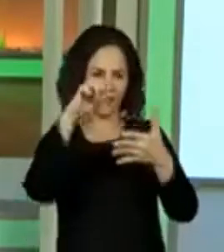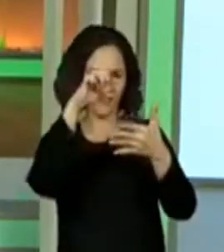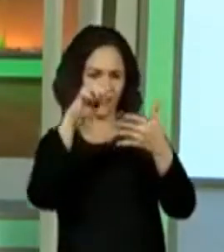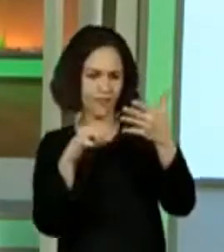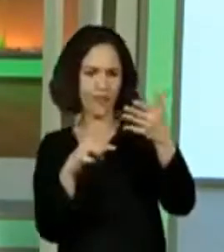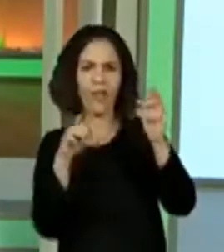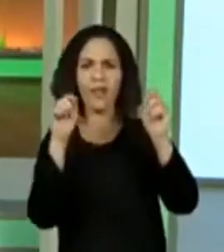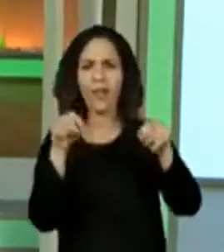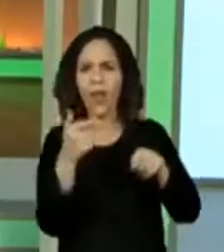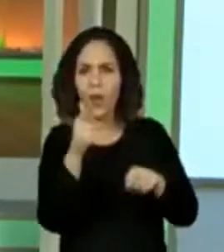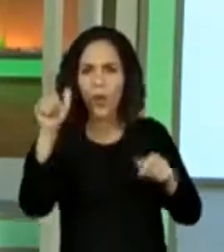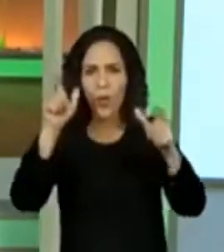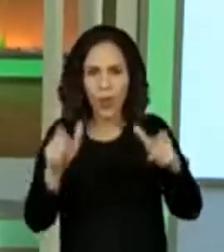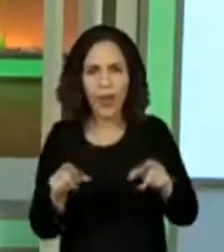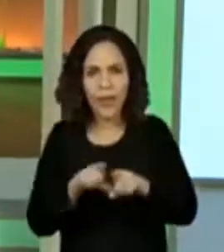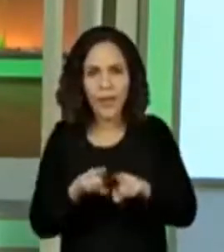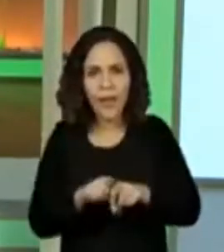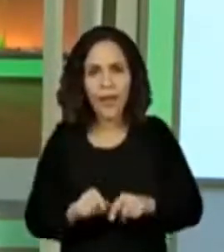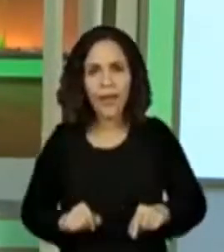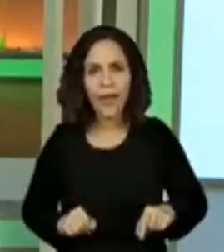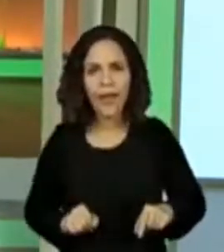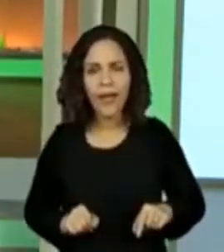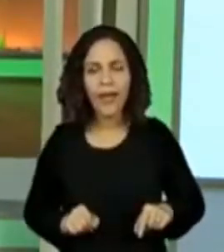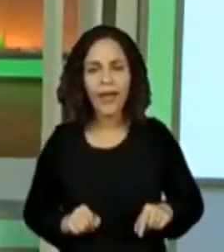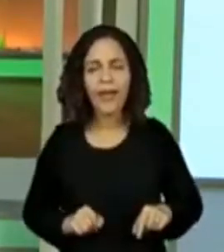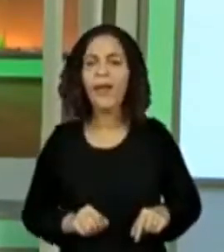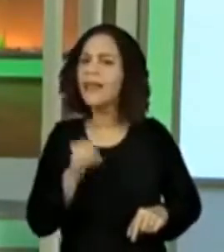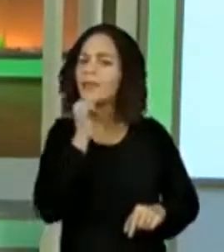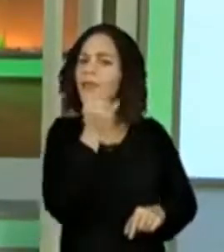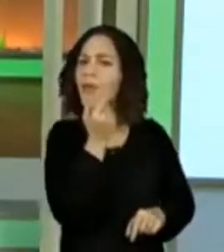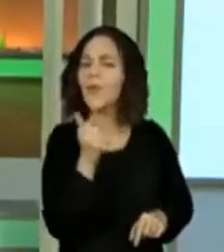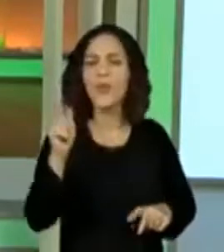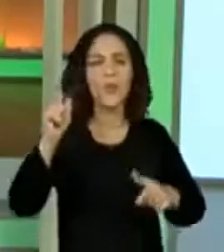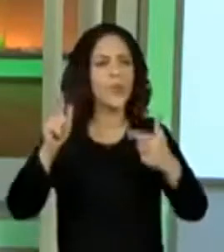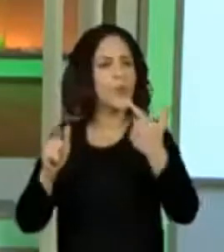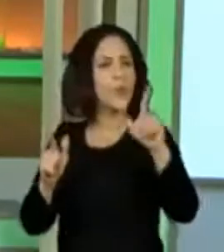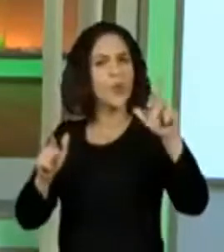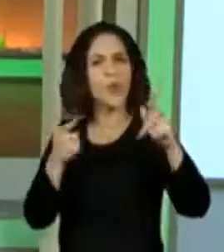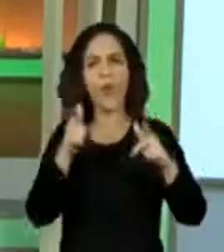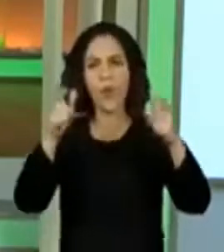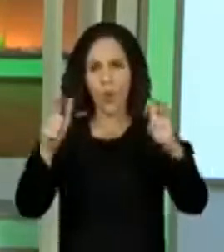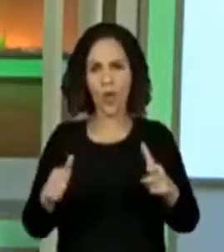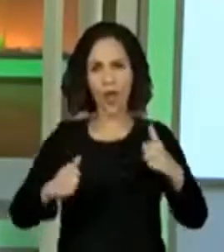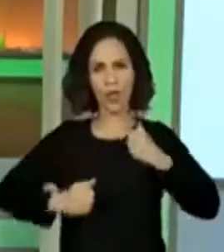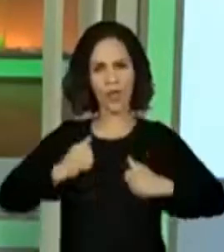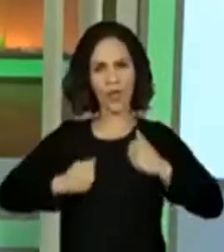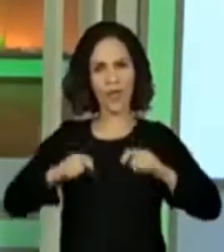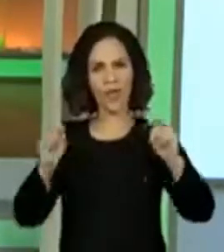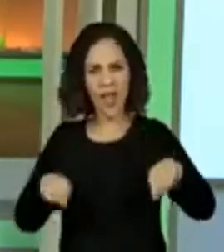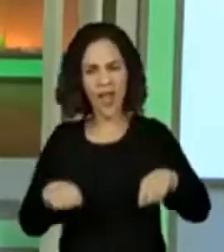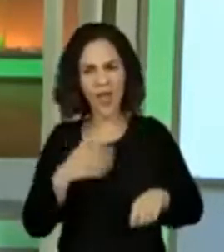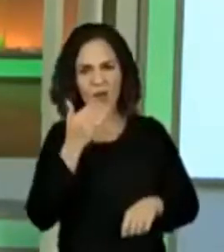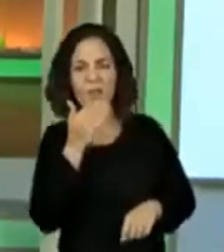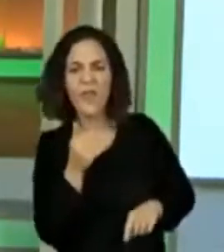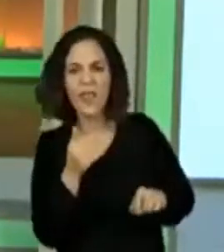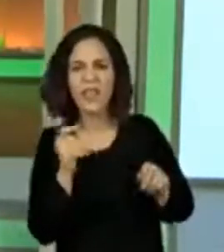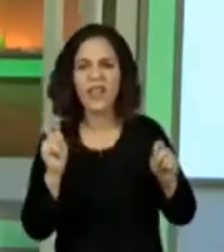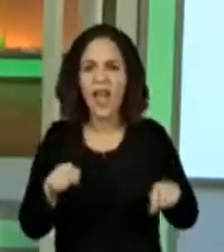outros lugares também? Tem outros lugares que a gente toma banho, que a gente come e que a gente estuda?